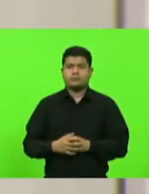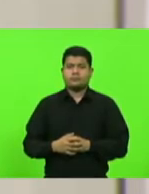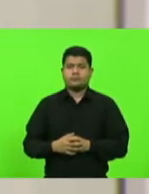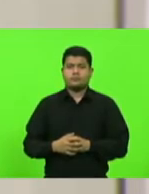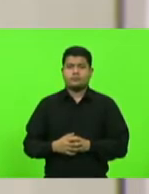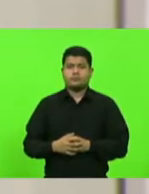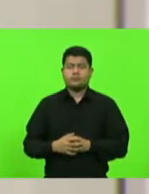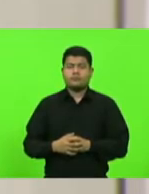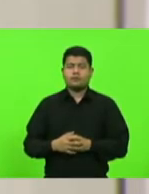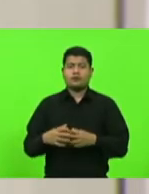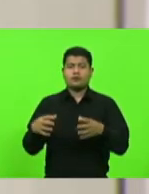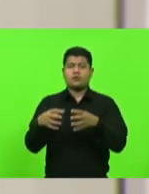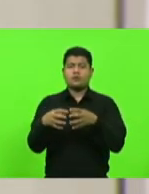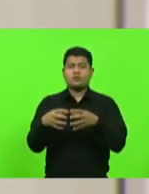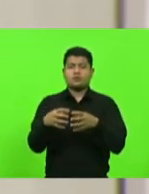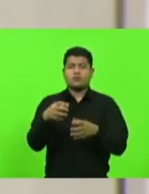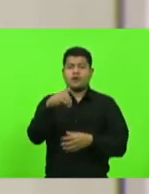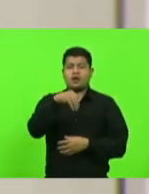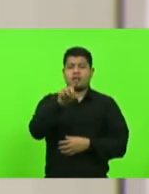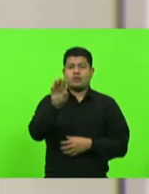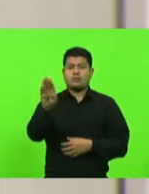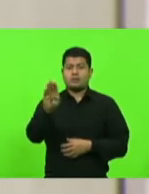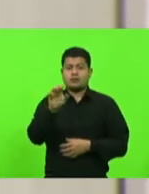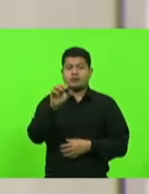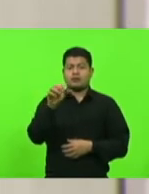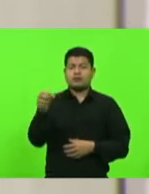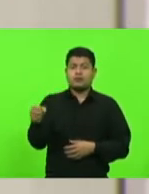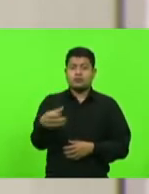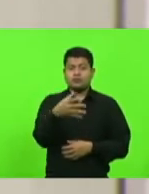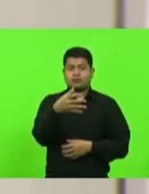Bloco MDB, Partido Novo, por quinze minutos.